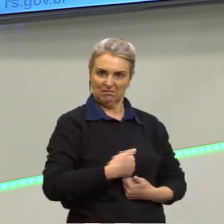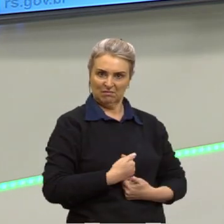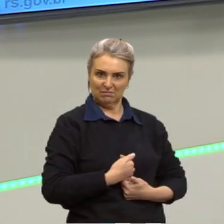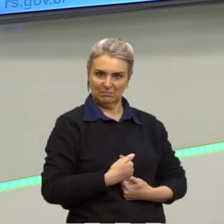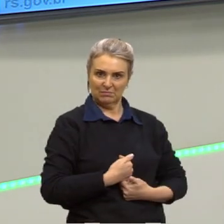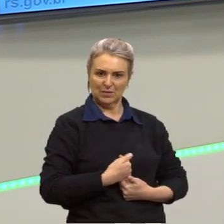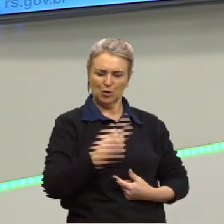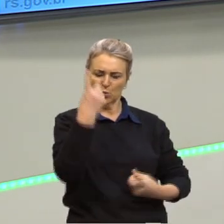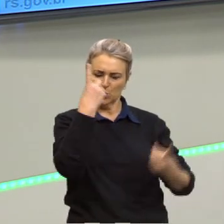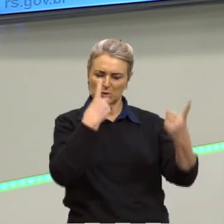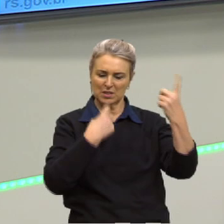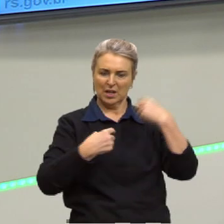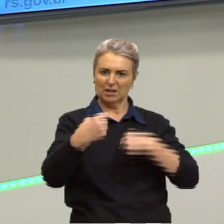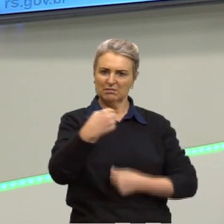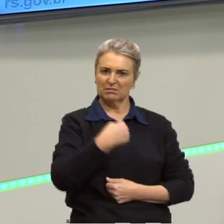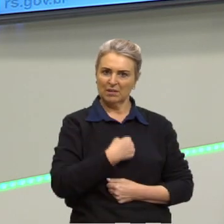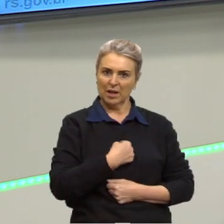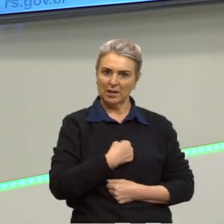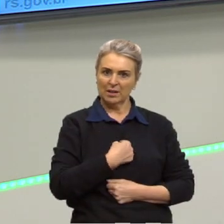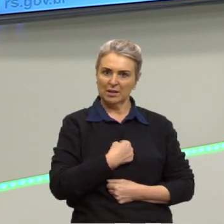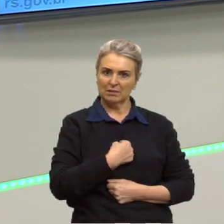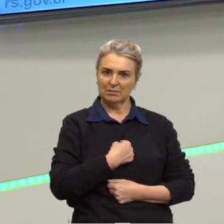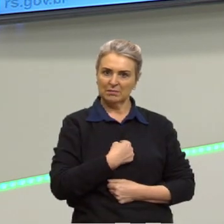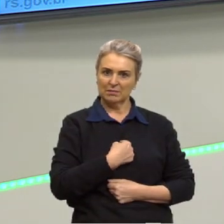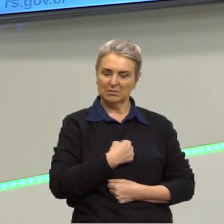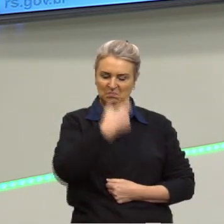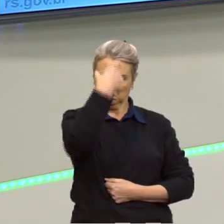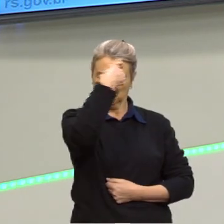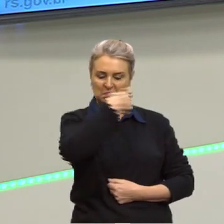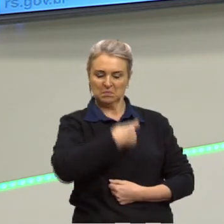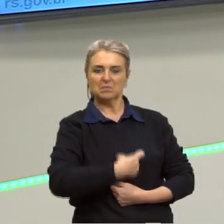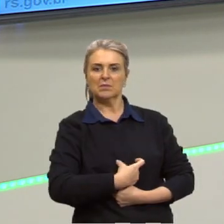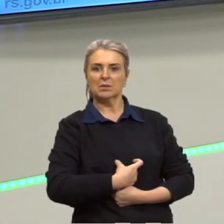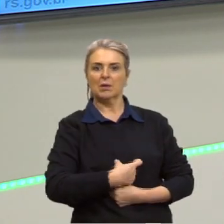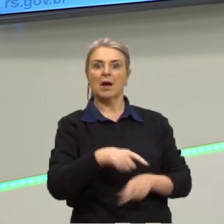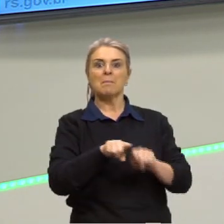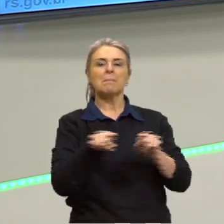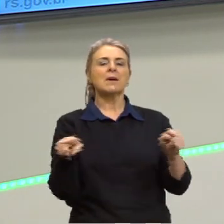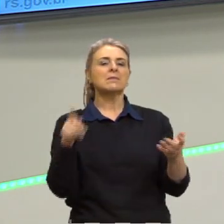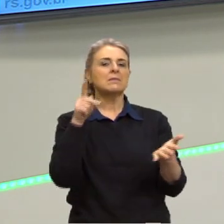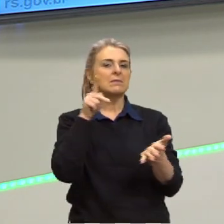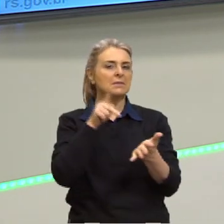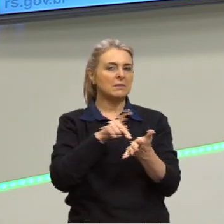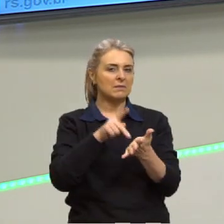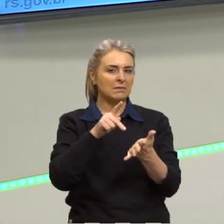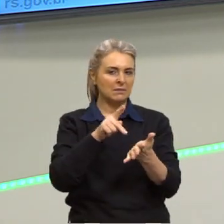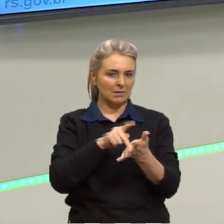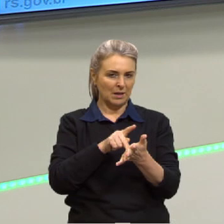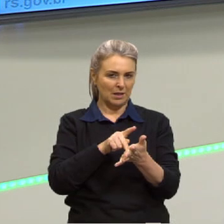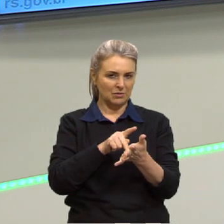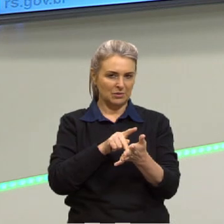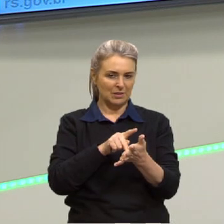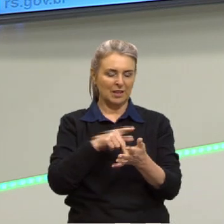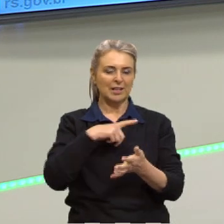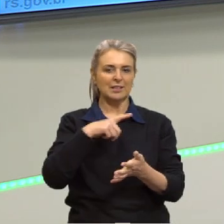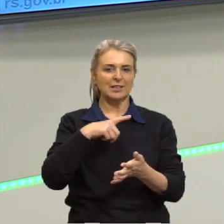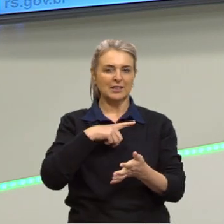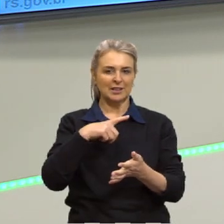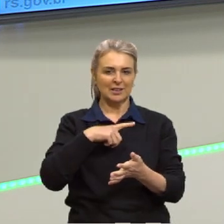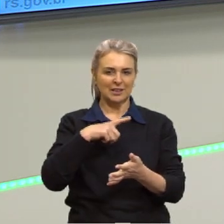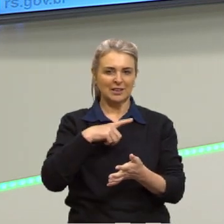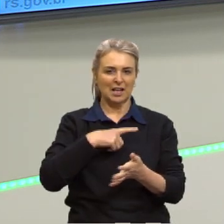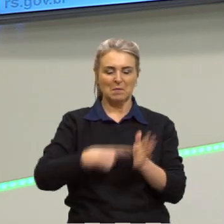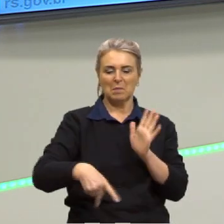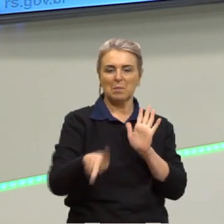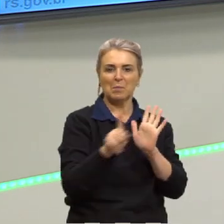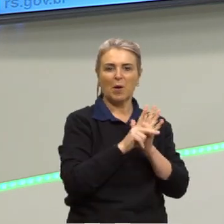do ser dele enquanto pessoa e aquilo que de fato ele tem de autêntico e de singular.